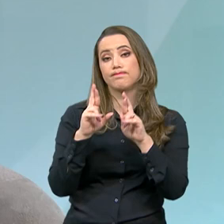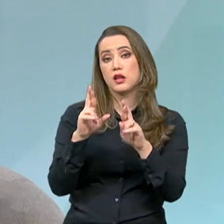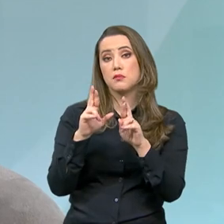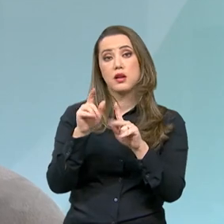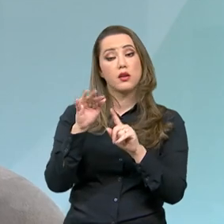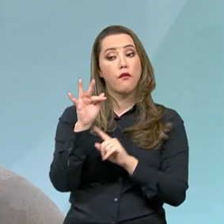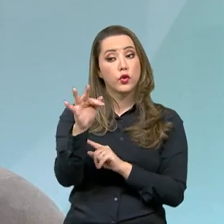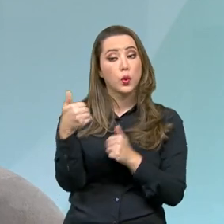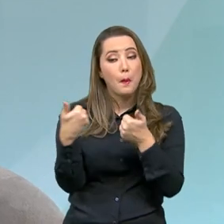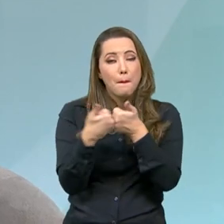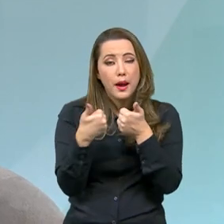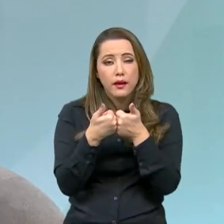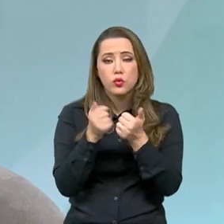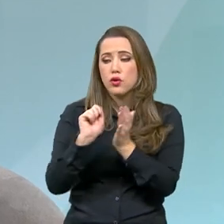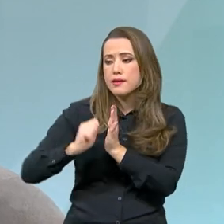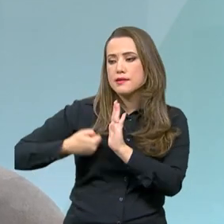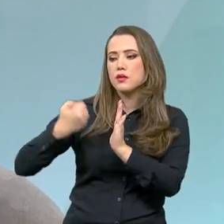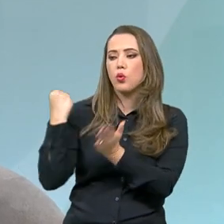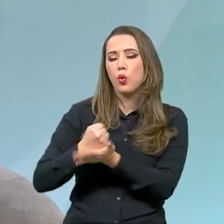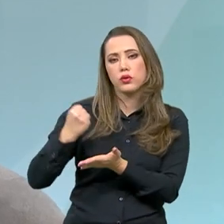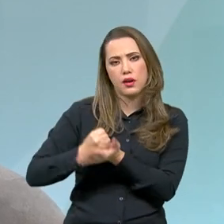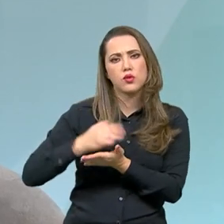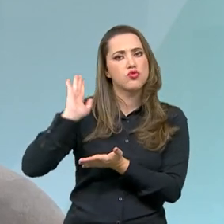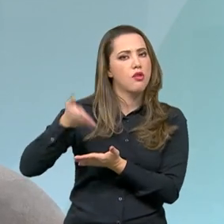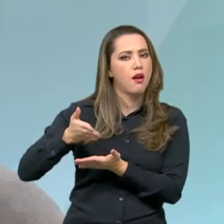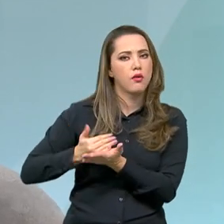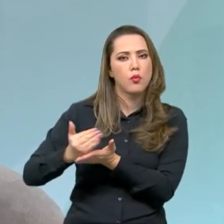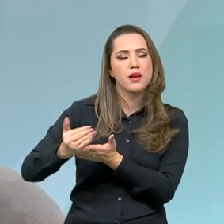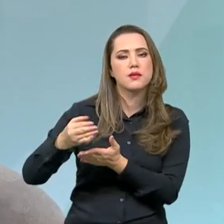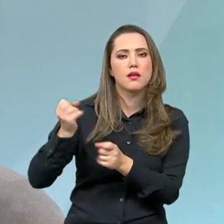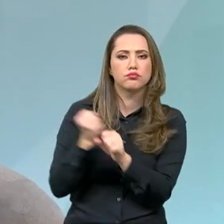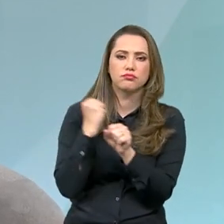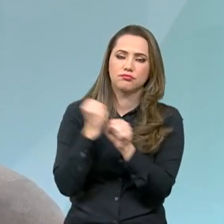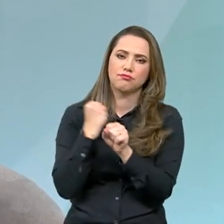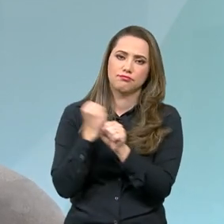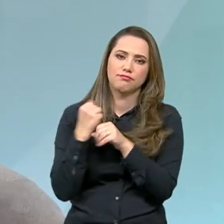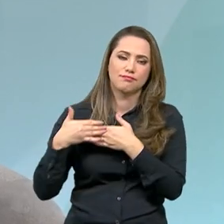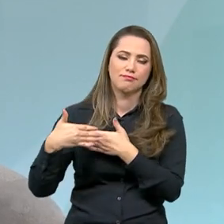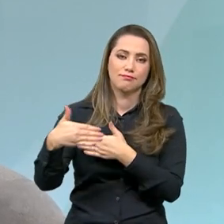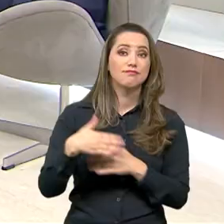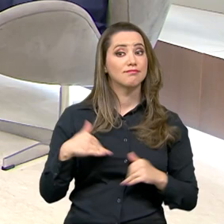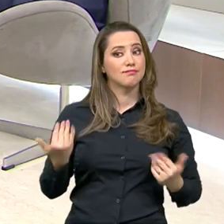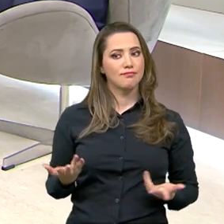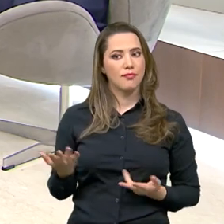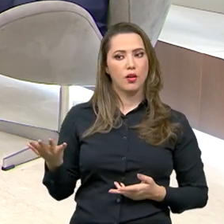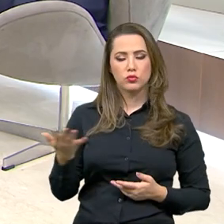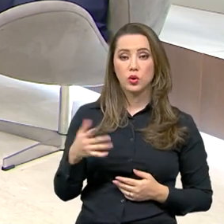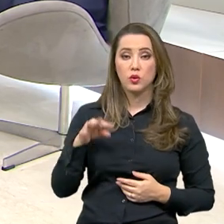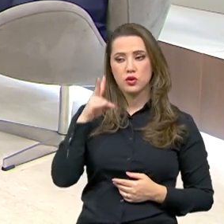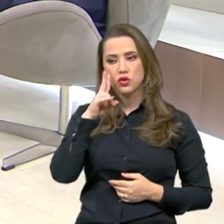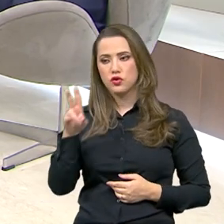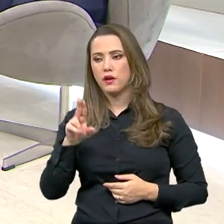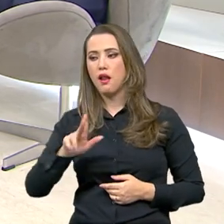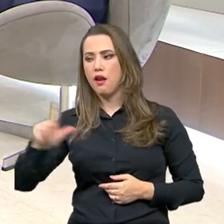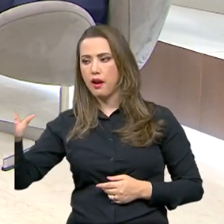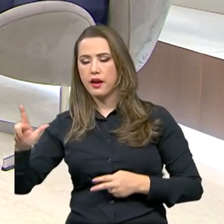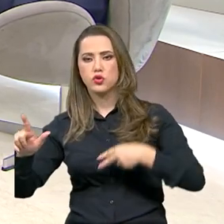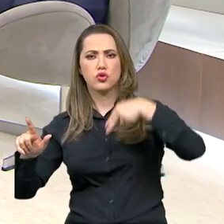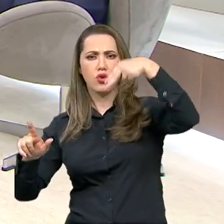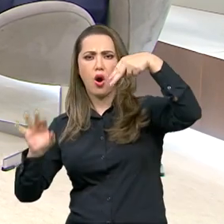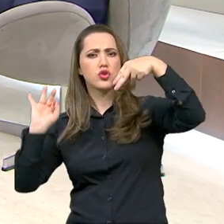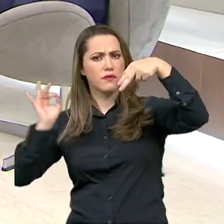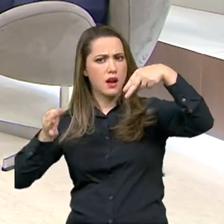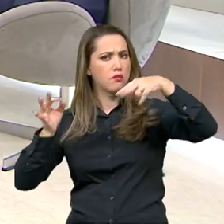o contrato com empresa vencedora do certame e possa iniciar as obras. Então, quer dizer, o Eixo Leste e o Eixo Norte executados tinham